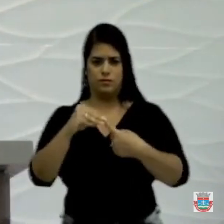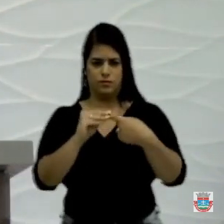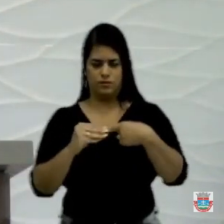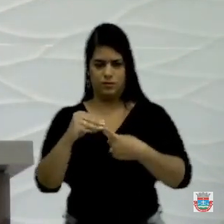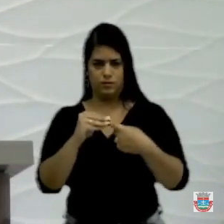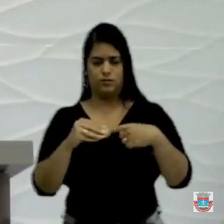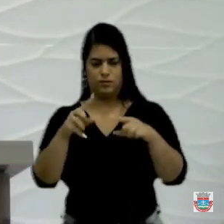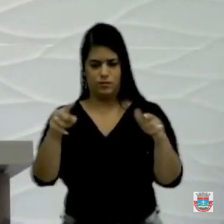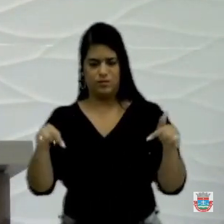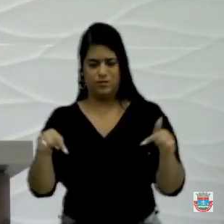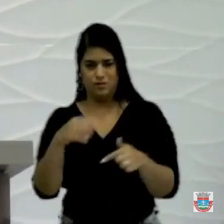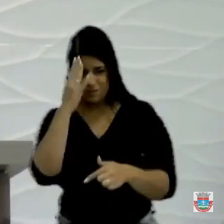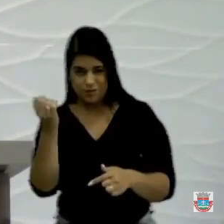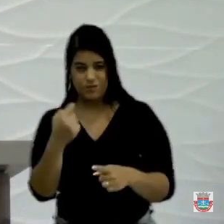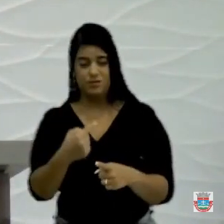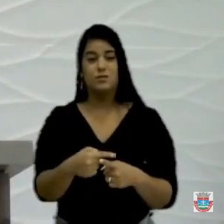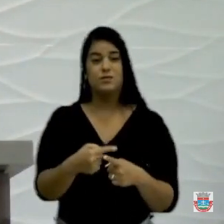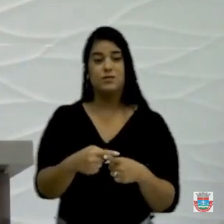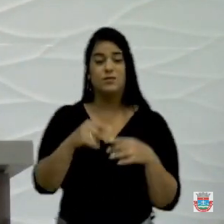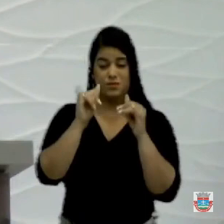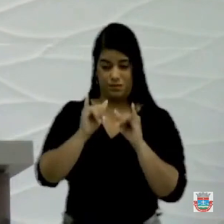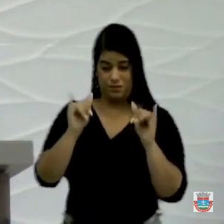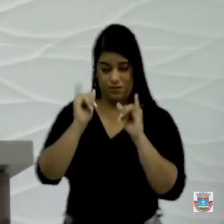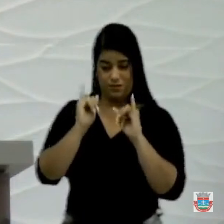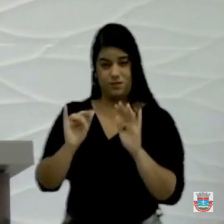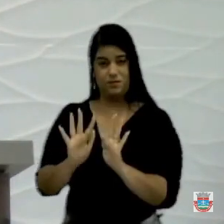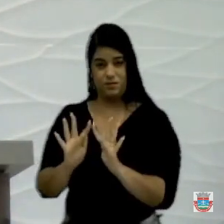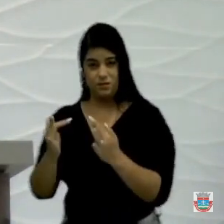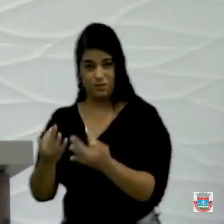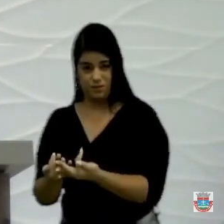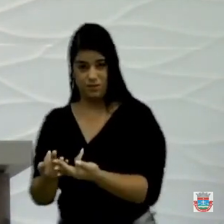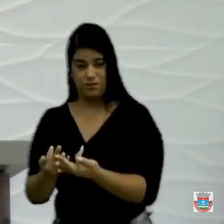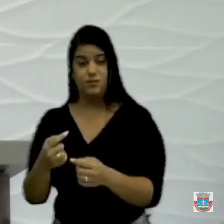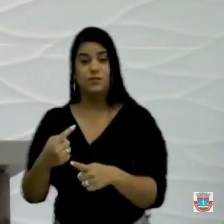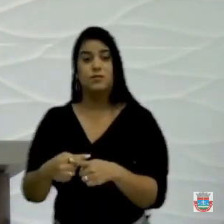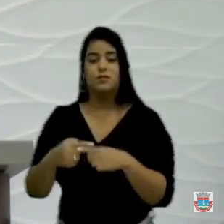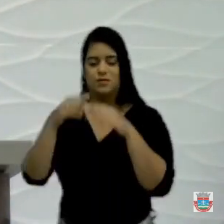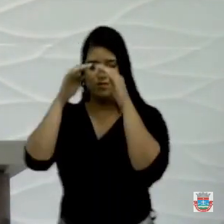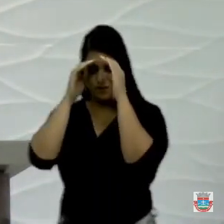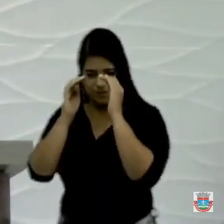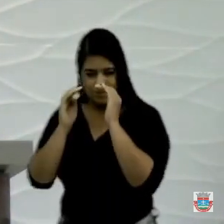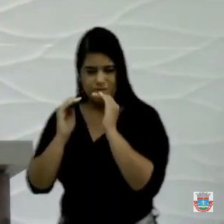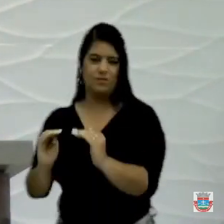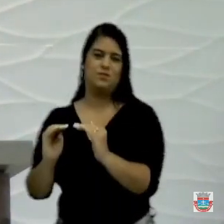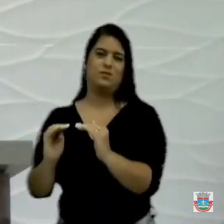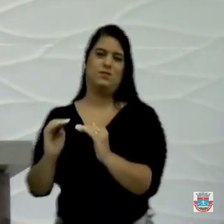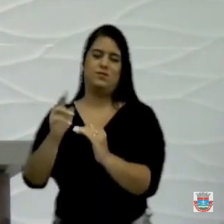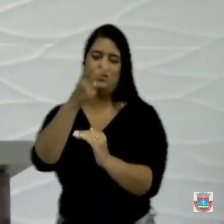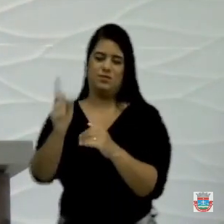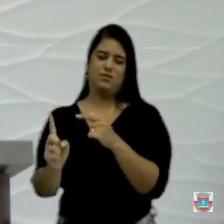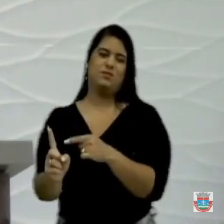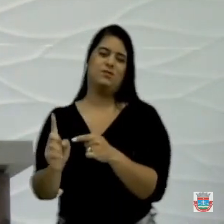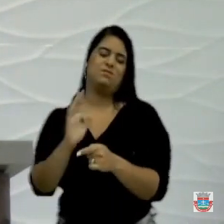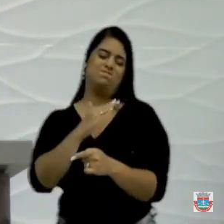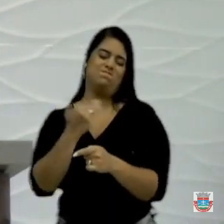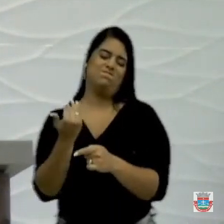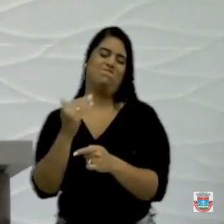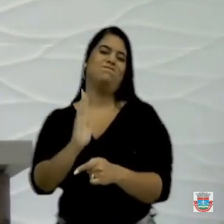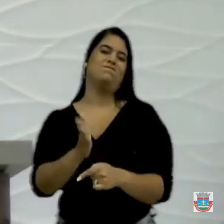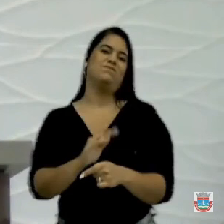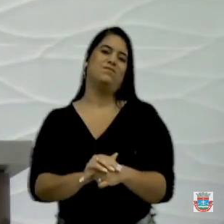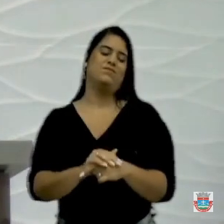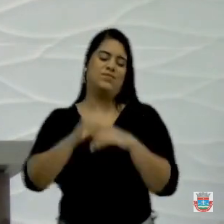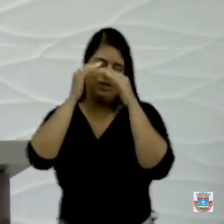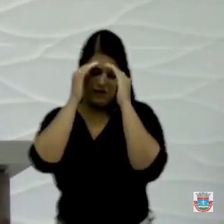Sabe por quê? Eu quero dizer à família, porque eu respeito quem não está mais nem entre nós. Eu respeito